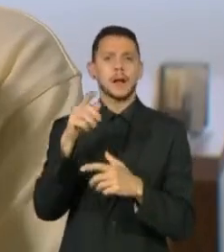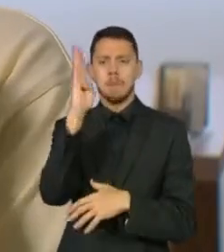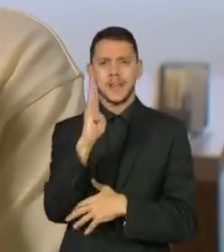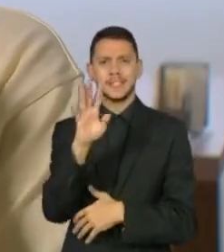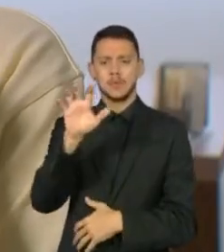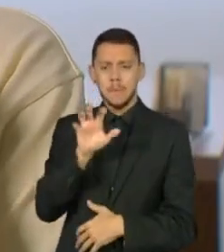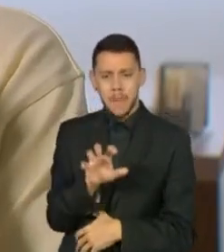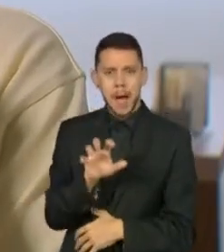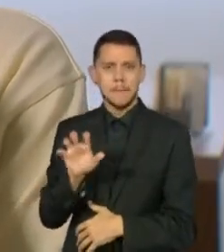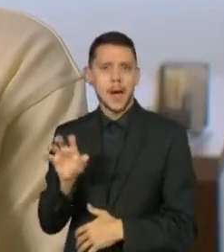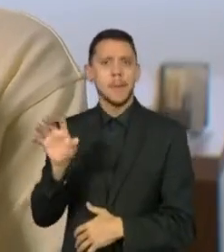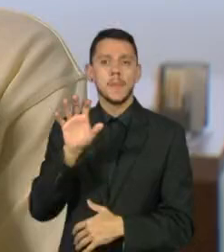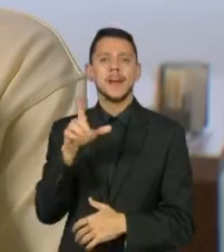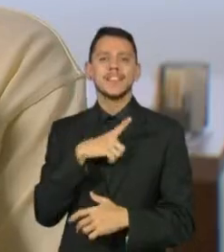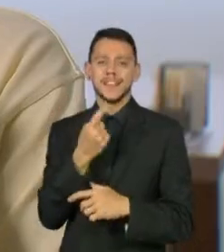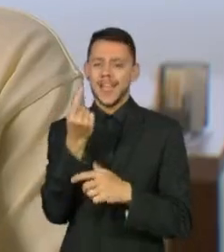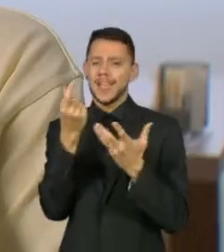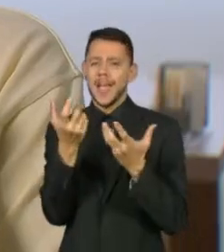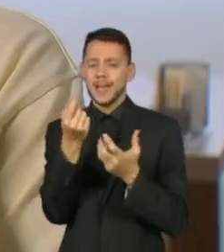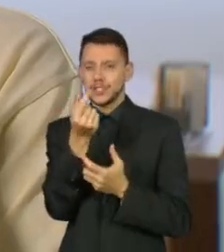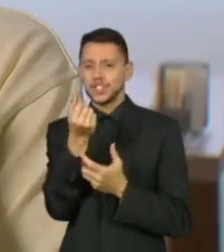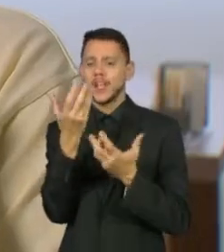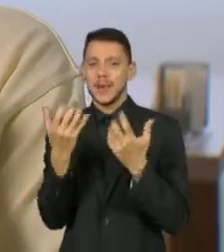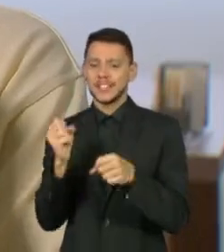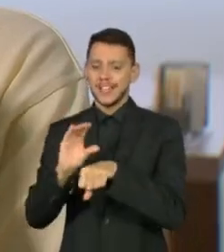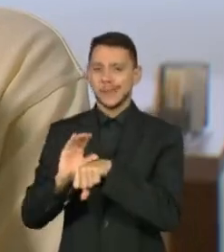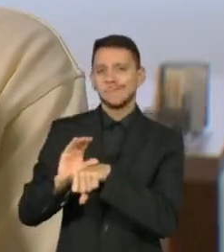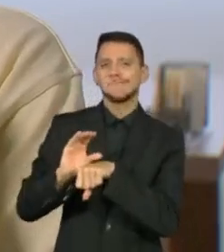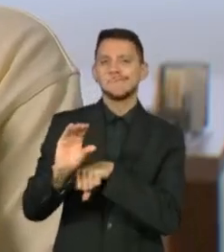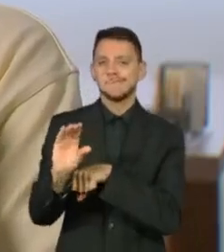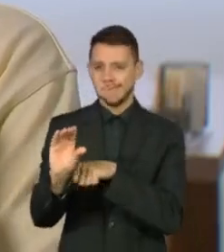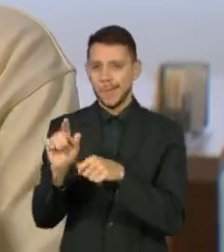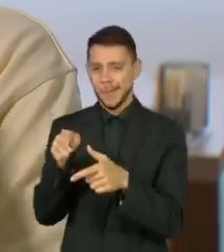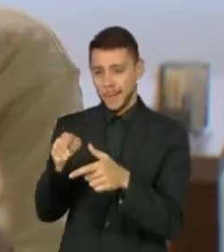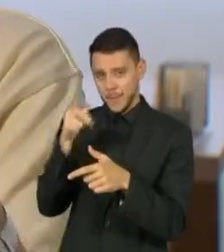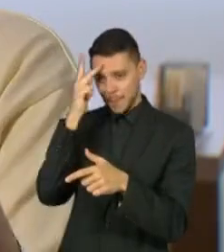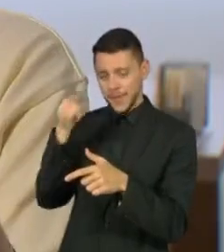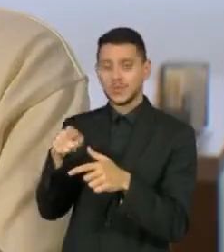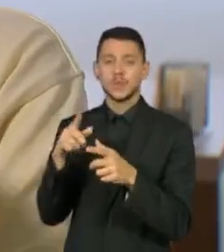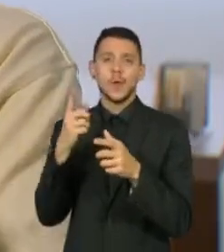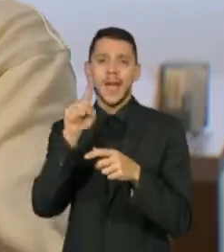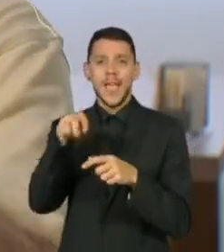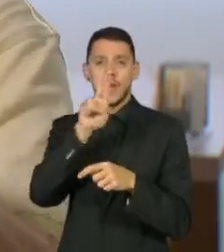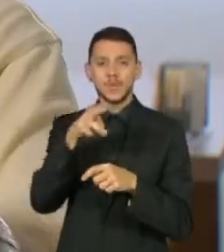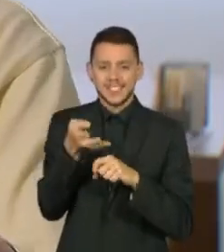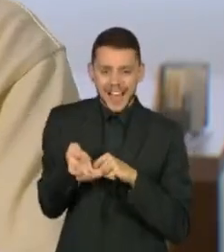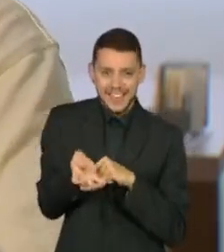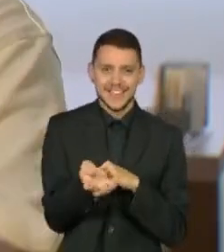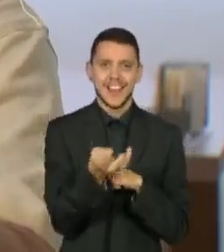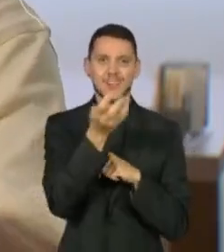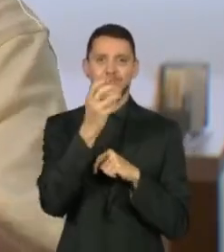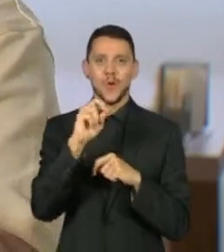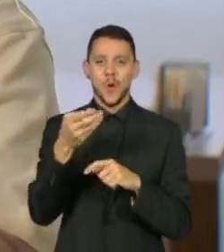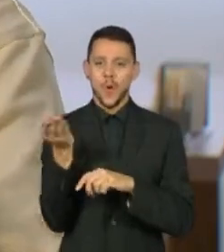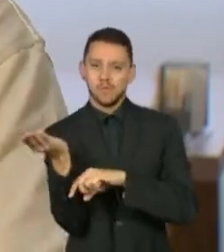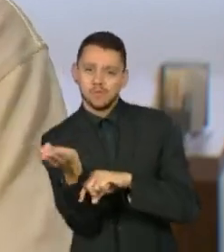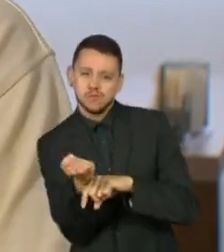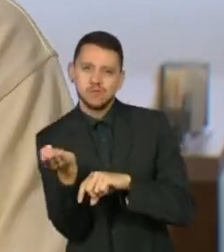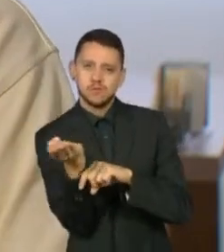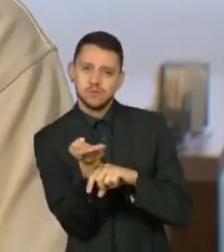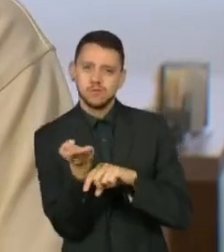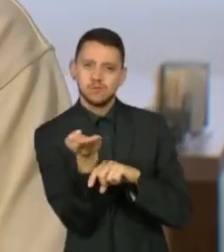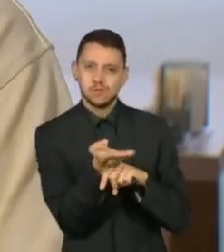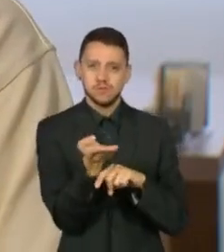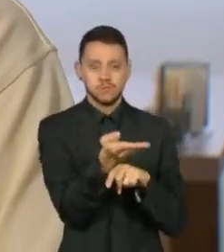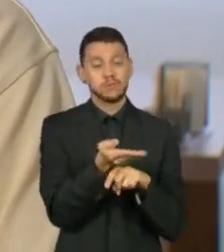que financiam a grilagem de terra. Financiam aquele trator, motosserra, aqueles empregados lá que